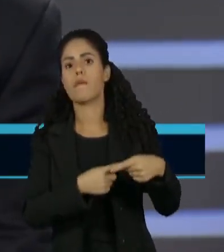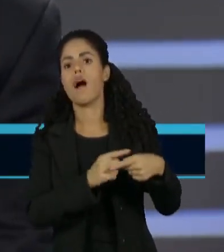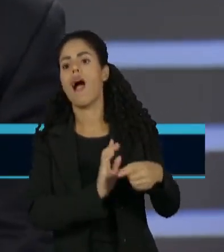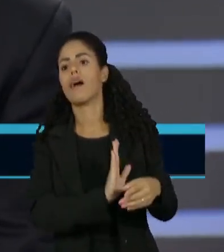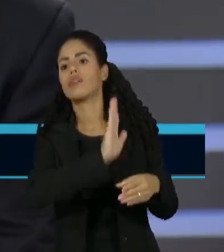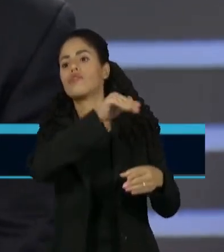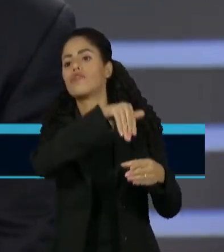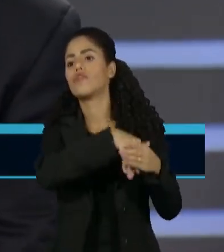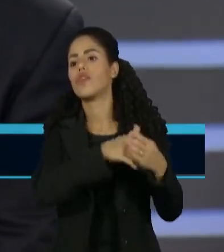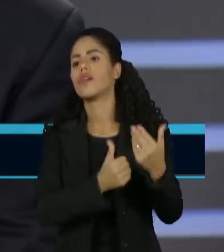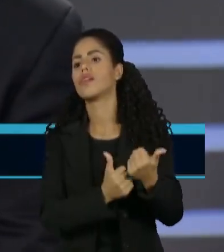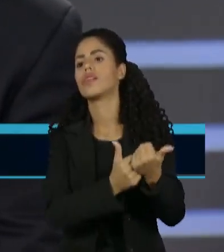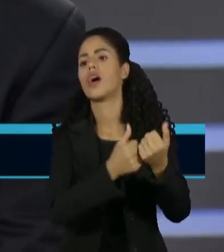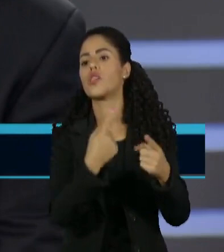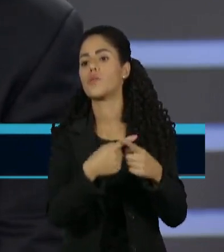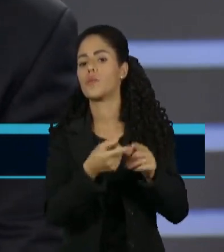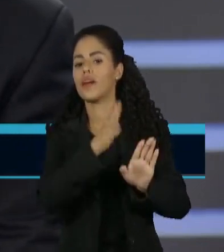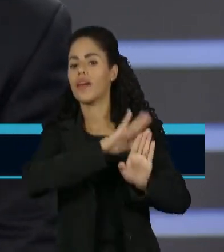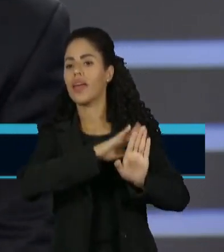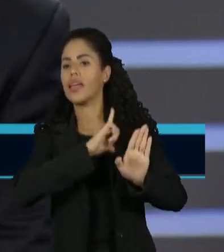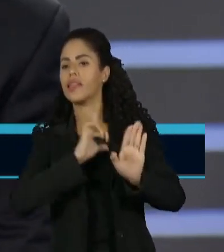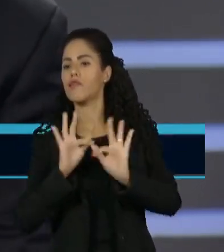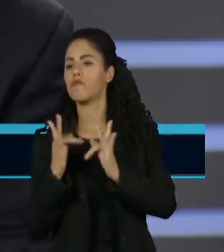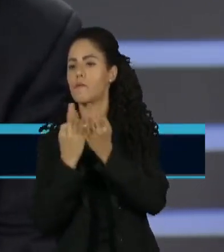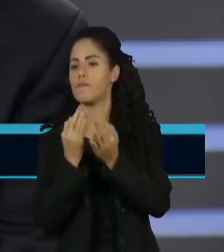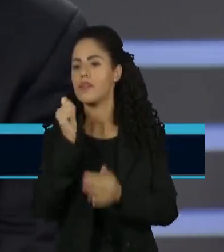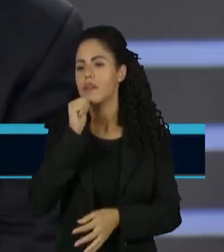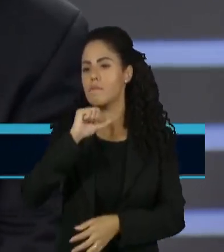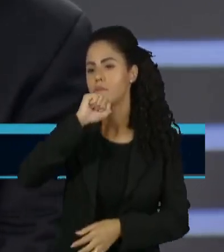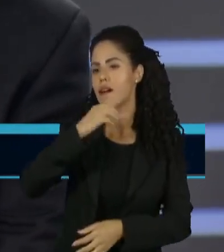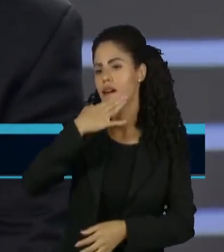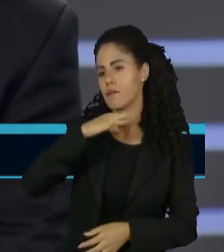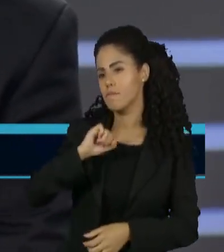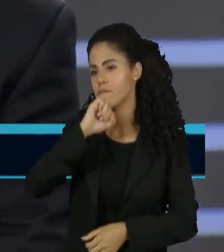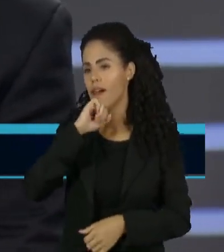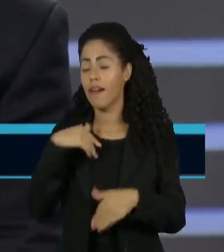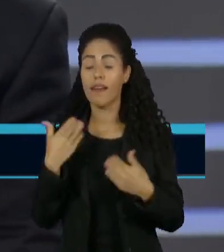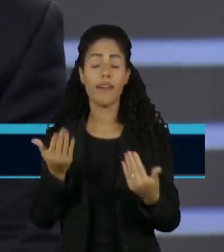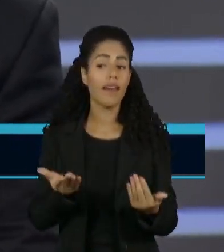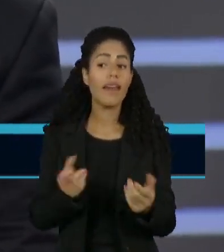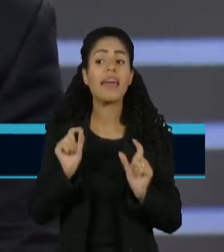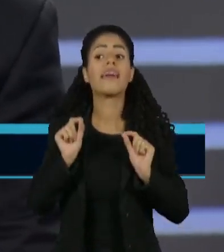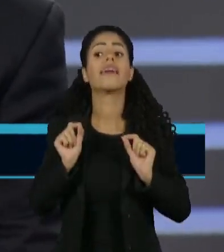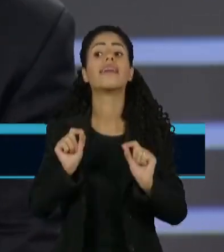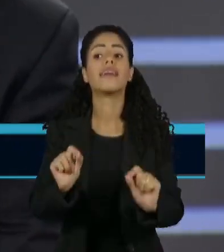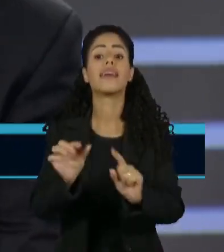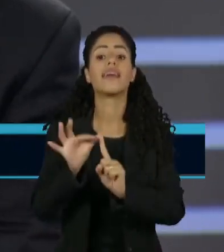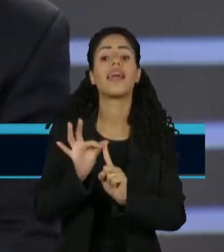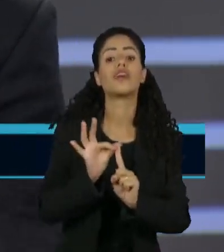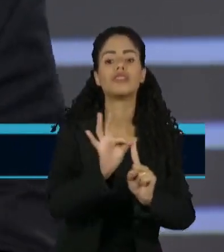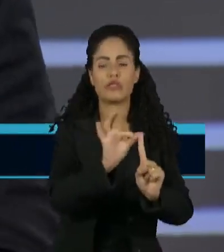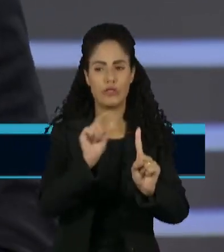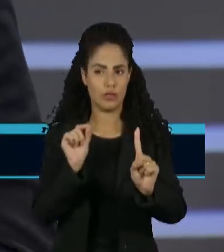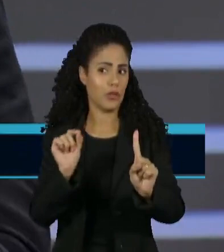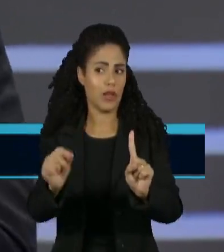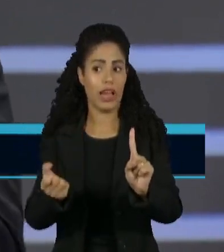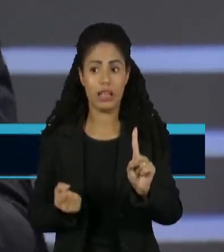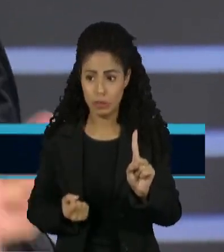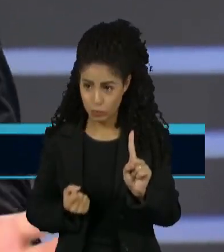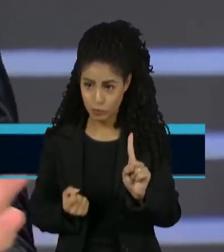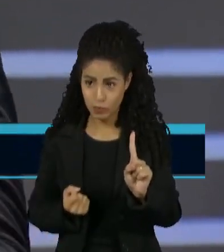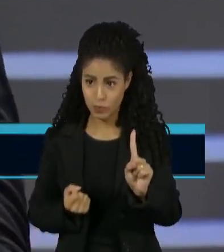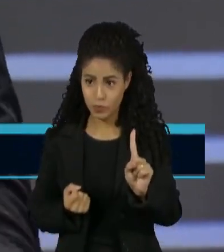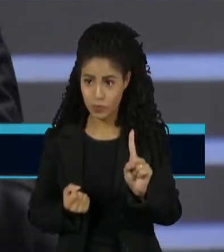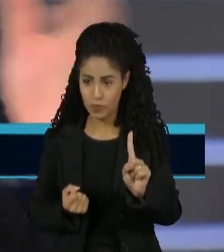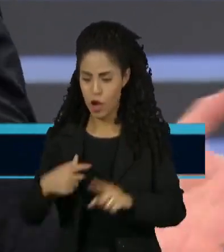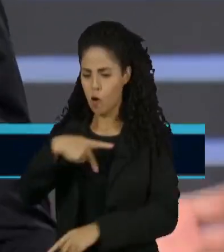pai, da mãe, do tio, do avô. O dedo não tem a força do povo, né? O povo, eu posso